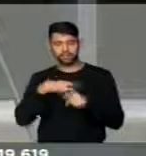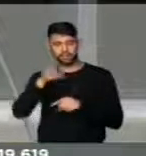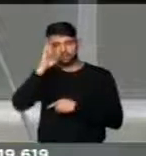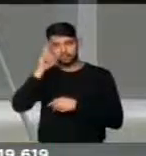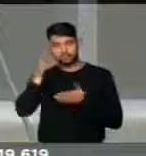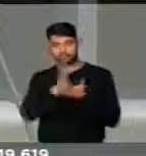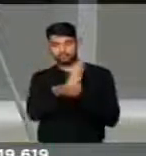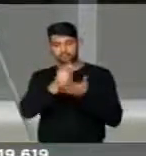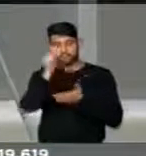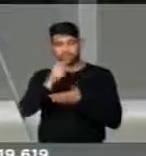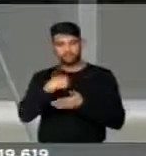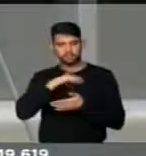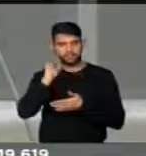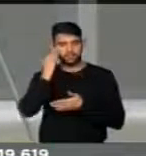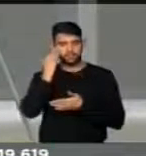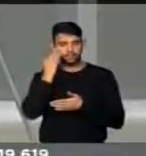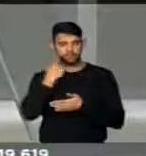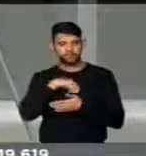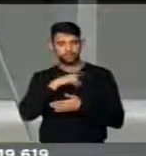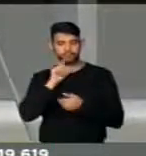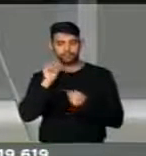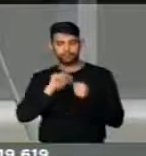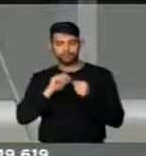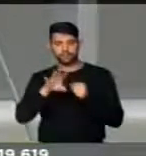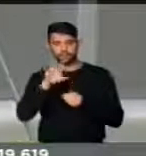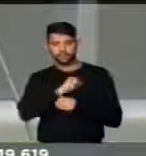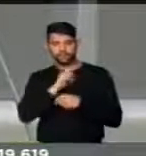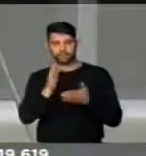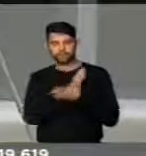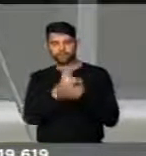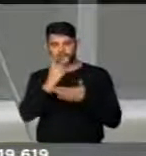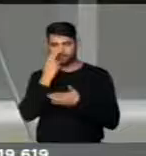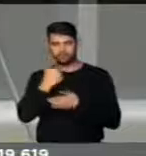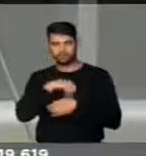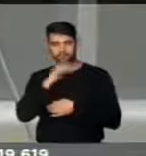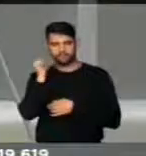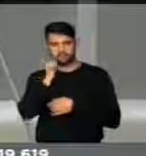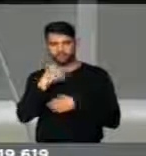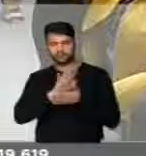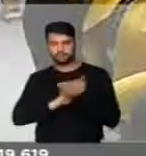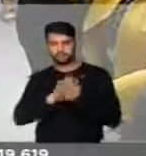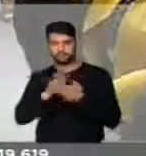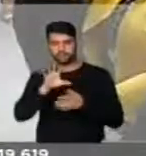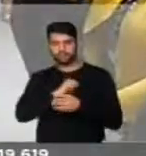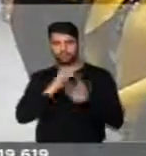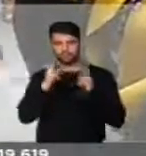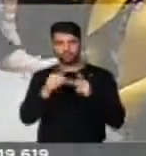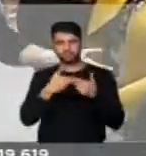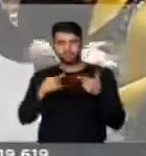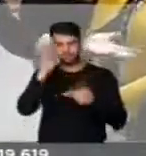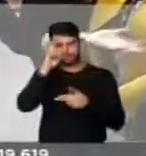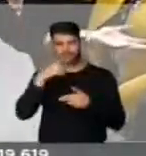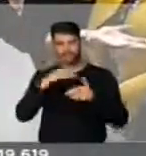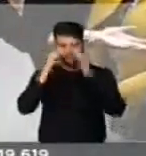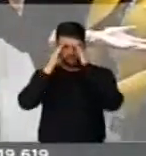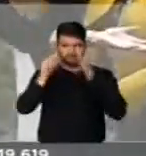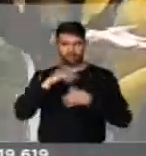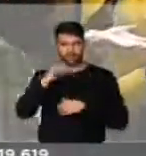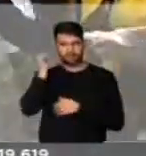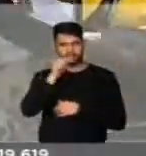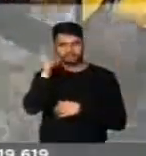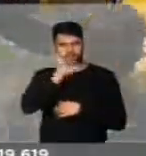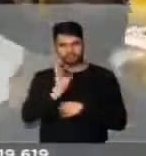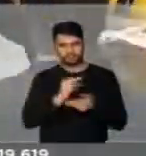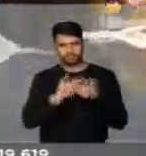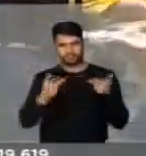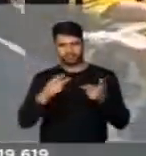senhoras muitas vezes não entendem o que é ser amada e acham que essas mulheres também não querem ser amadas como as senhoras. Respeitem as mulheres do